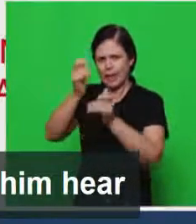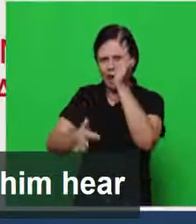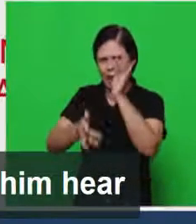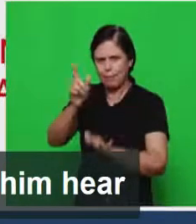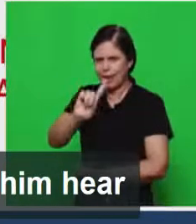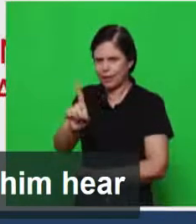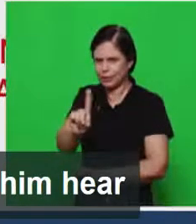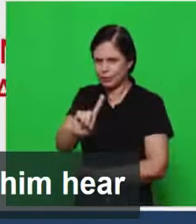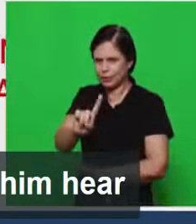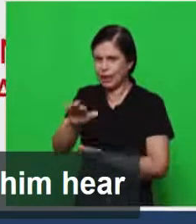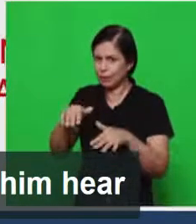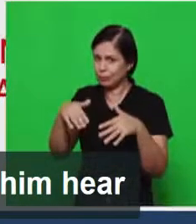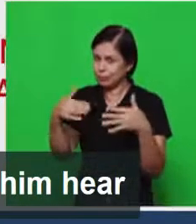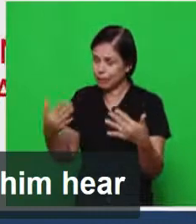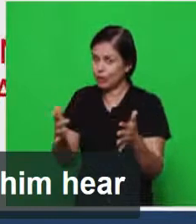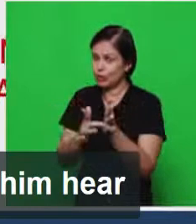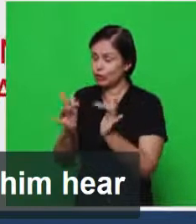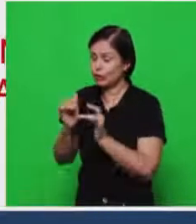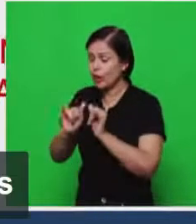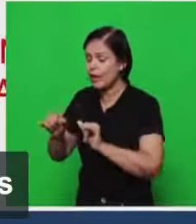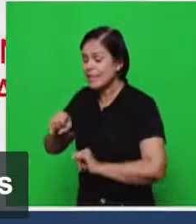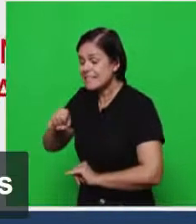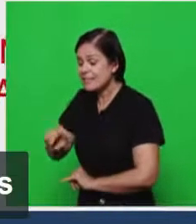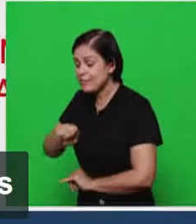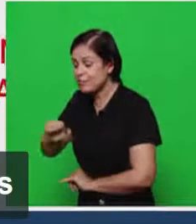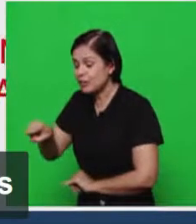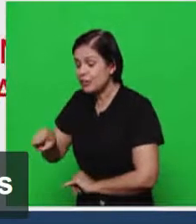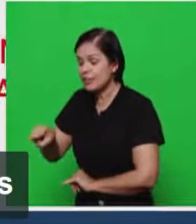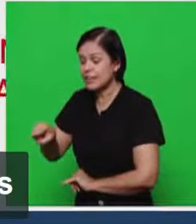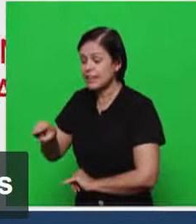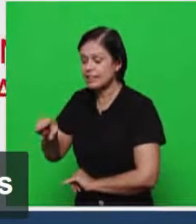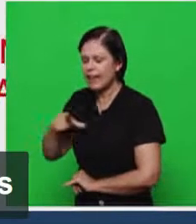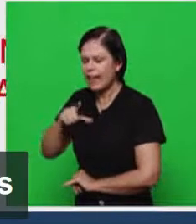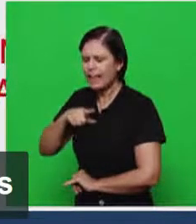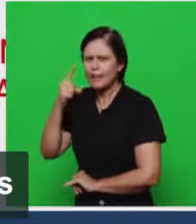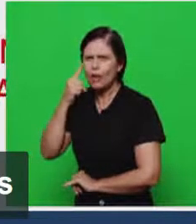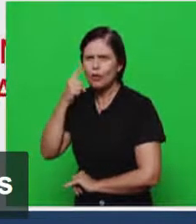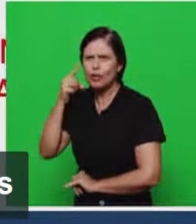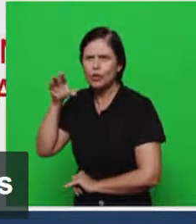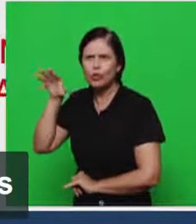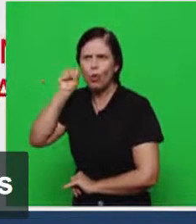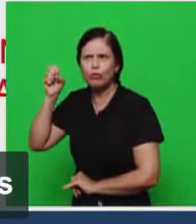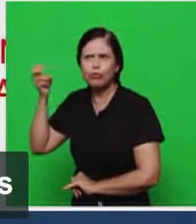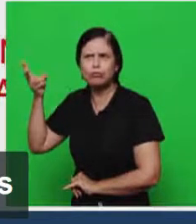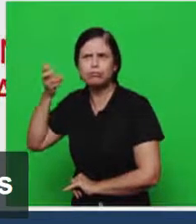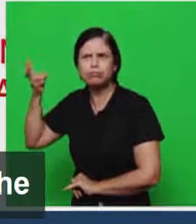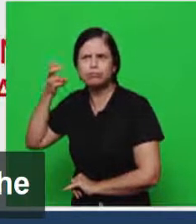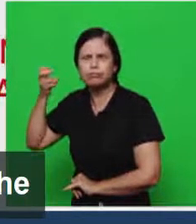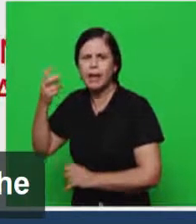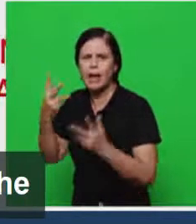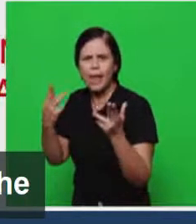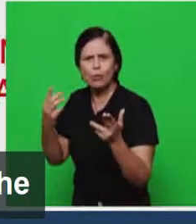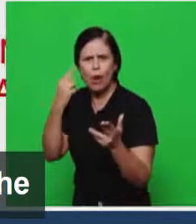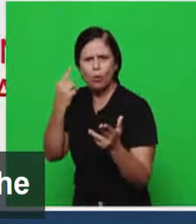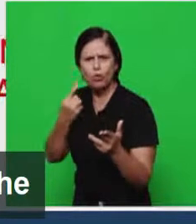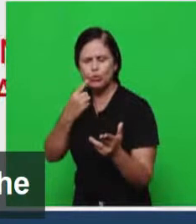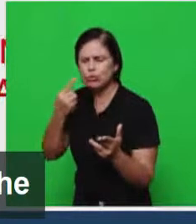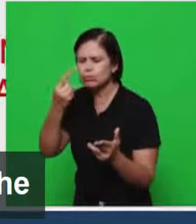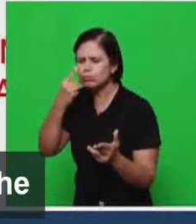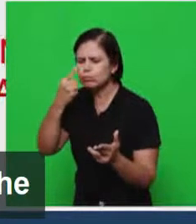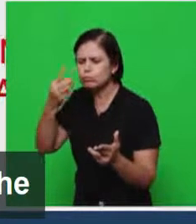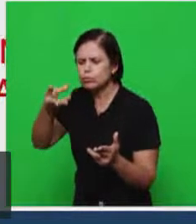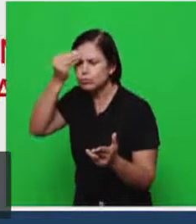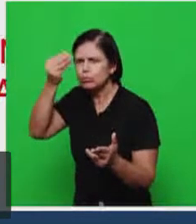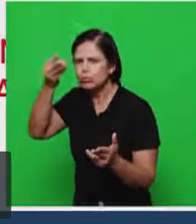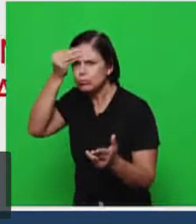tem ouvidos para ouvir ouça isso é Mateus capítulo 13 versículo 9 conforme foi indicado para os irmãos